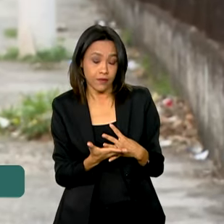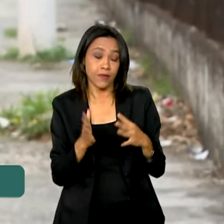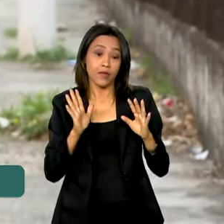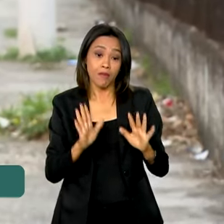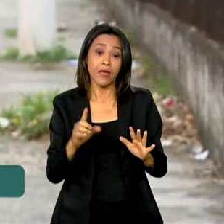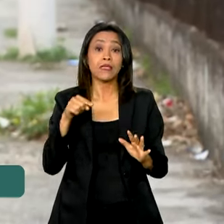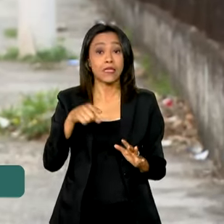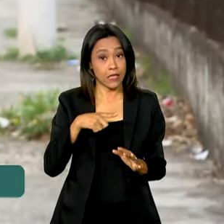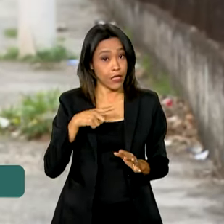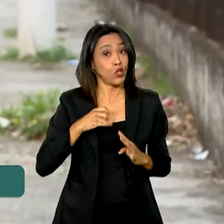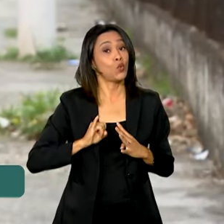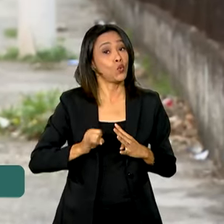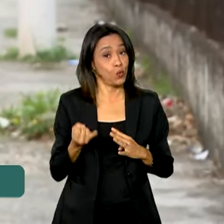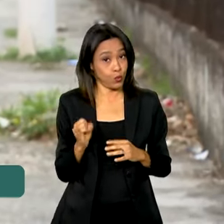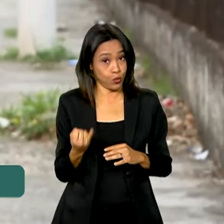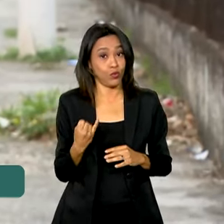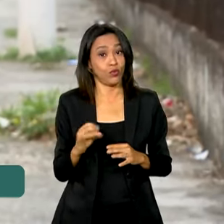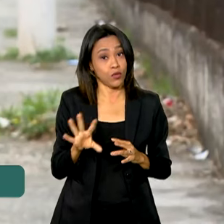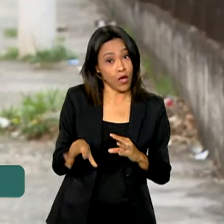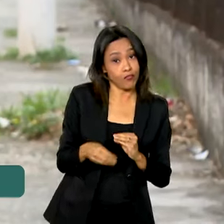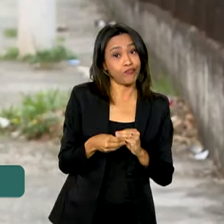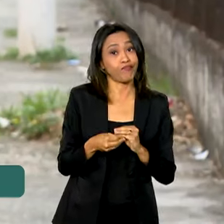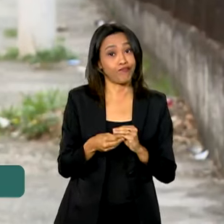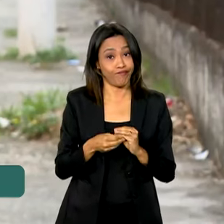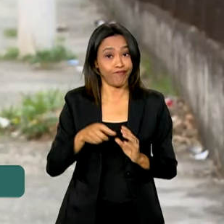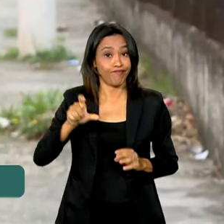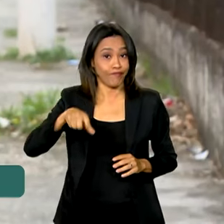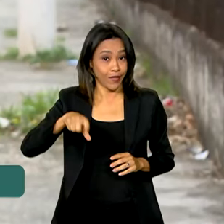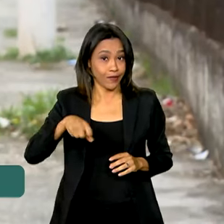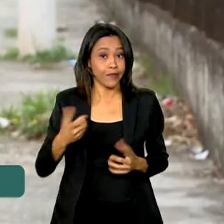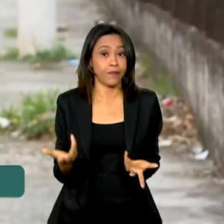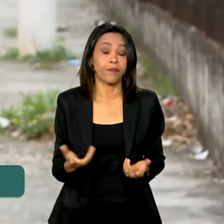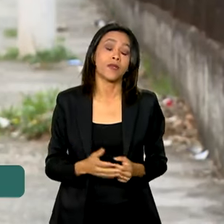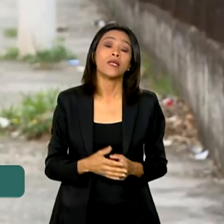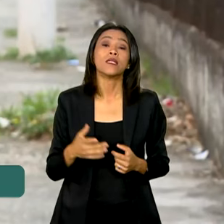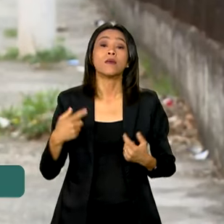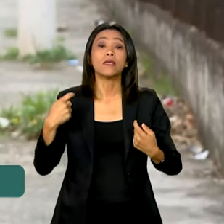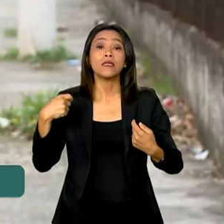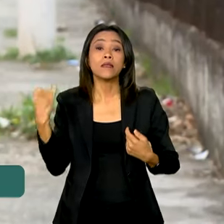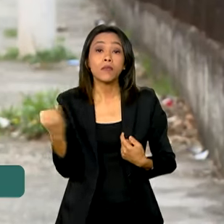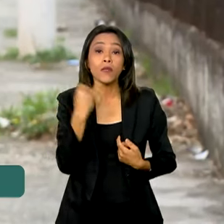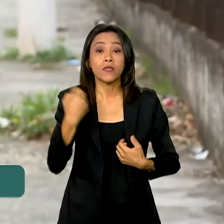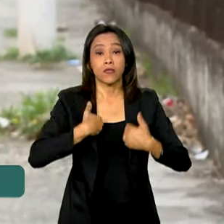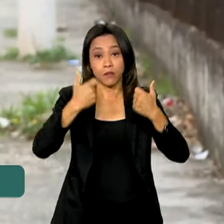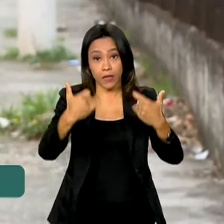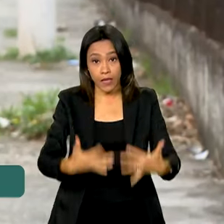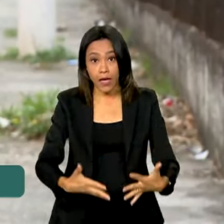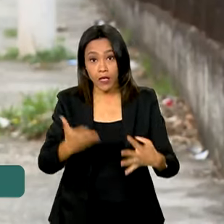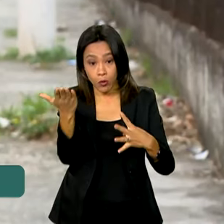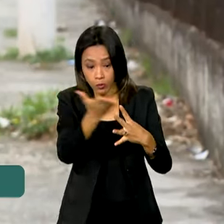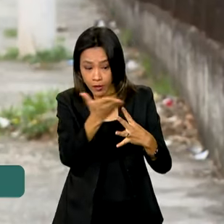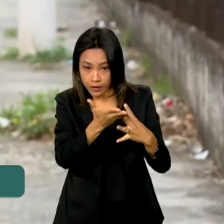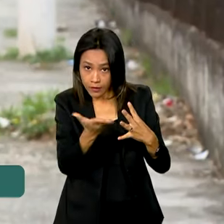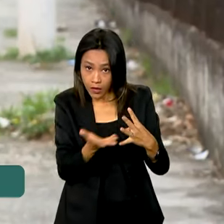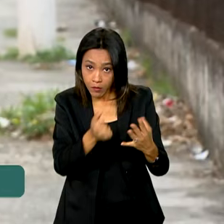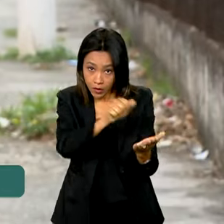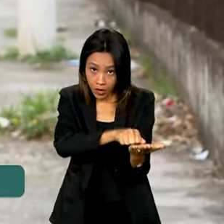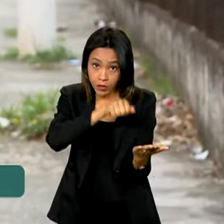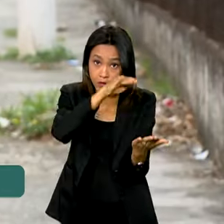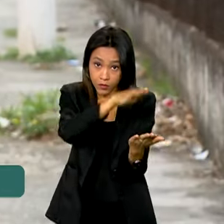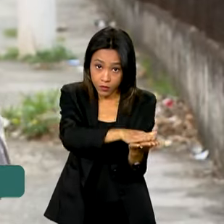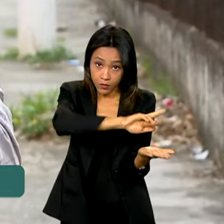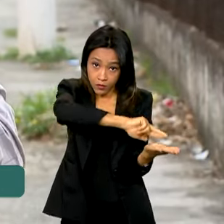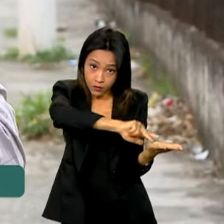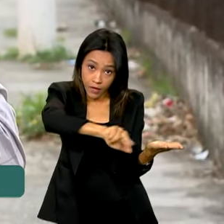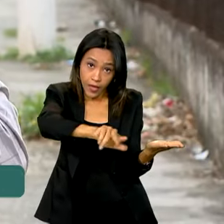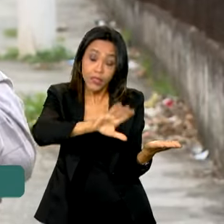caso tem juros e também encargos. Vale destacar que o parcelamento das multas vale apenas para essas